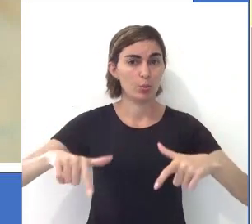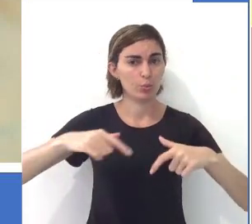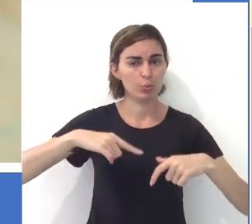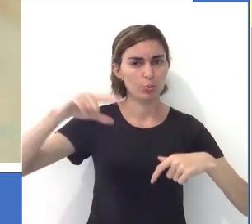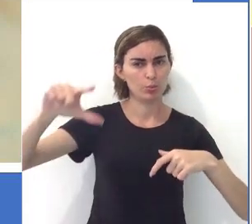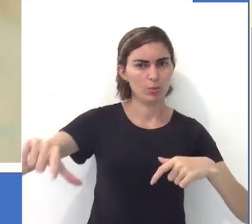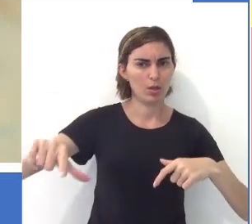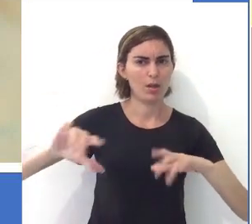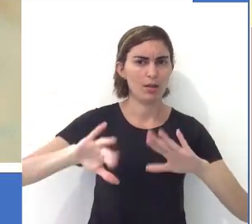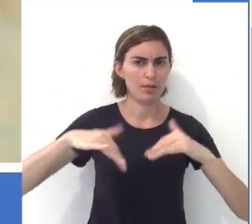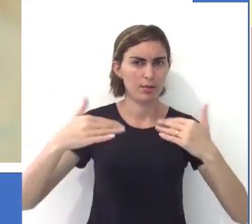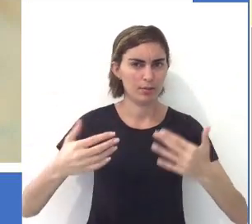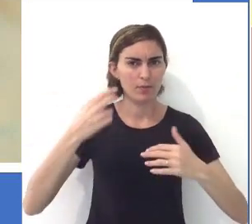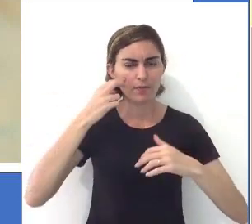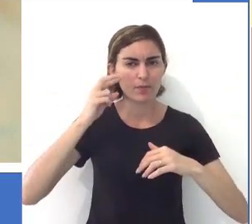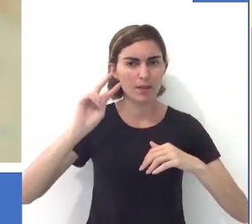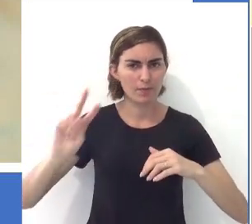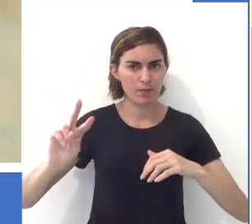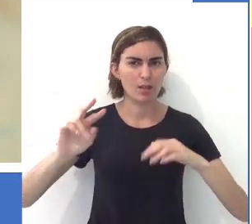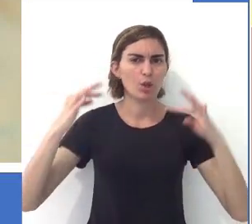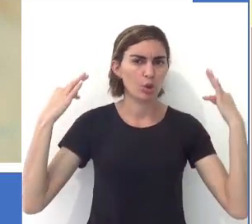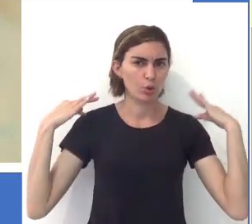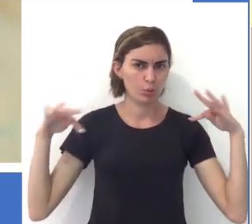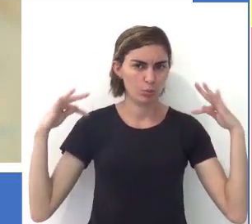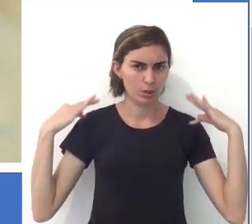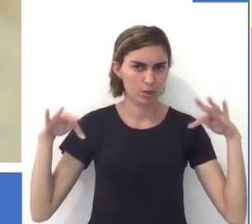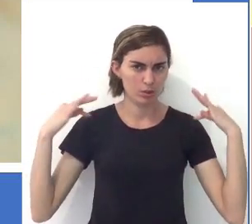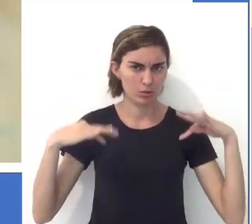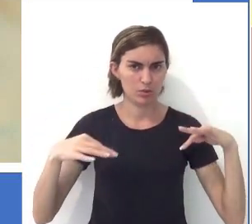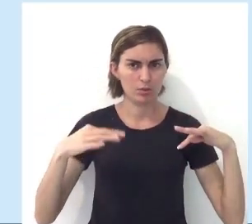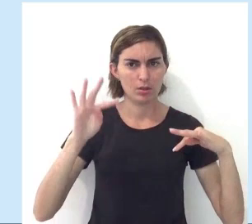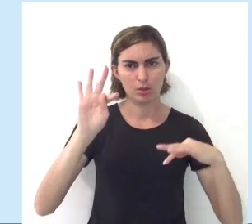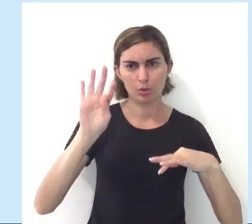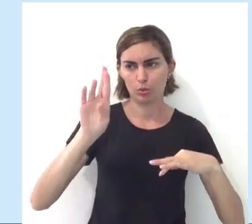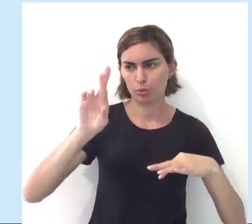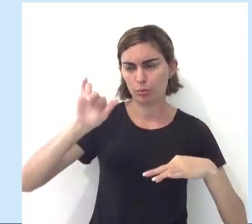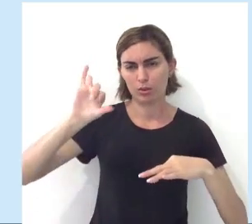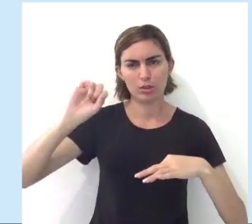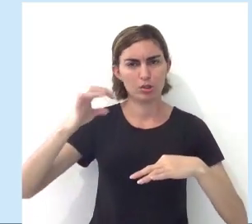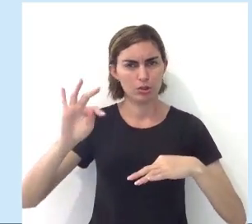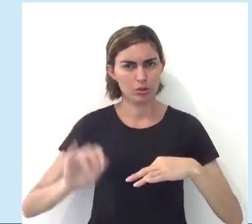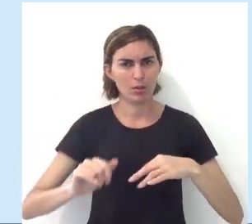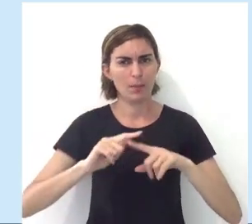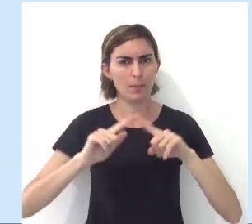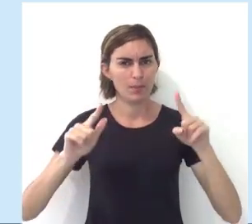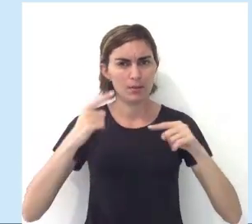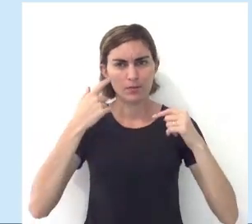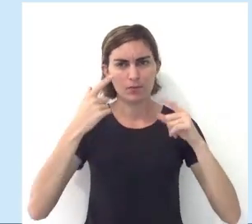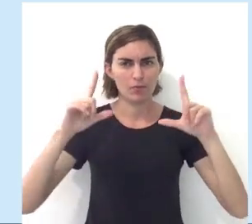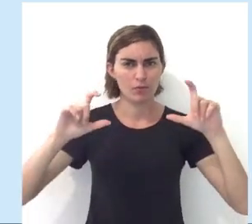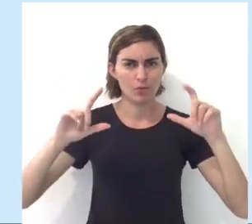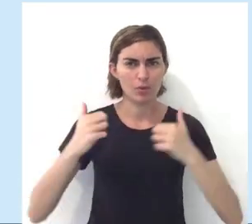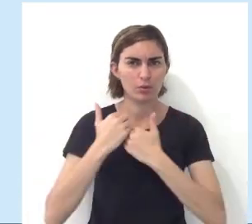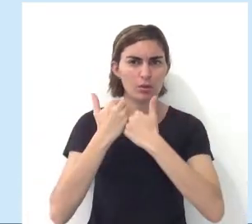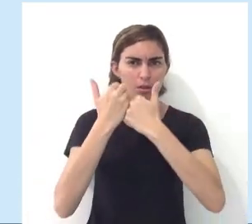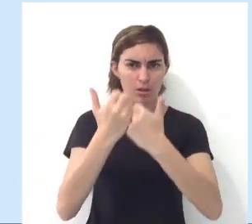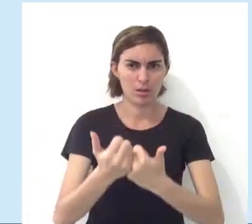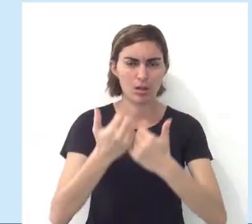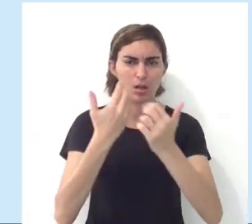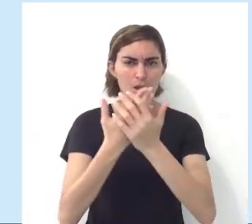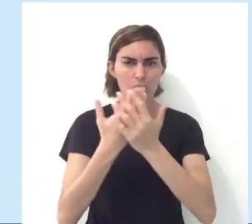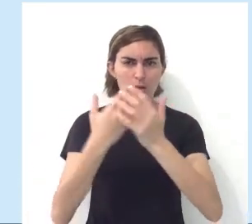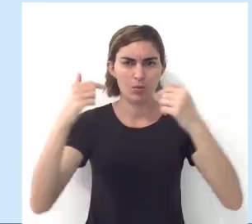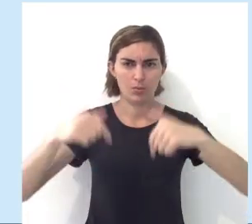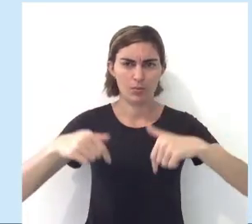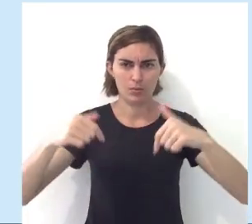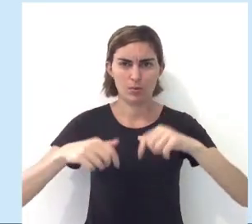outro ambiente, ok? Então, essa é a imagem de um turista, tá? A gente vai entender um pouco sobre o que é turista, mas essa imagem representa a